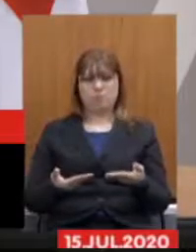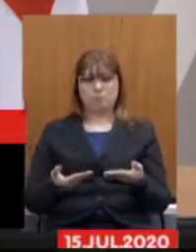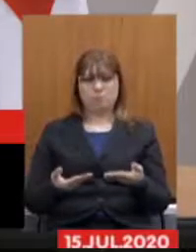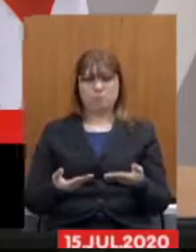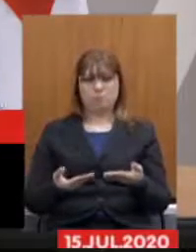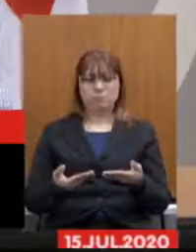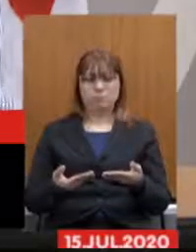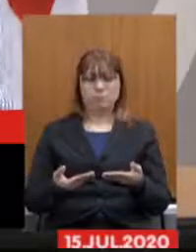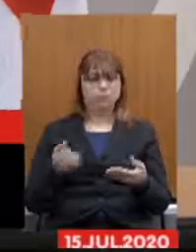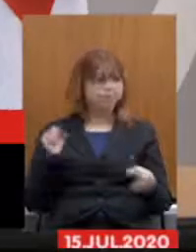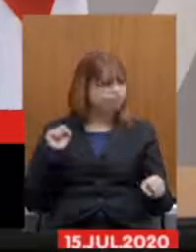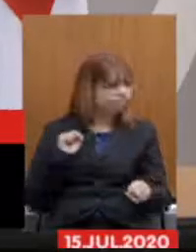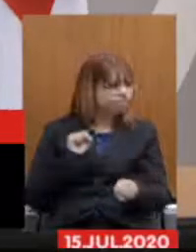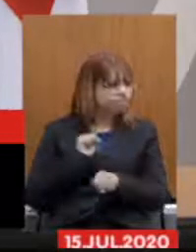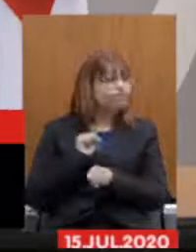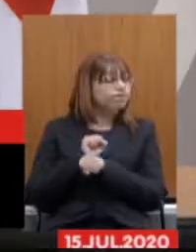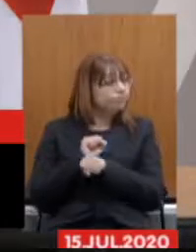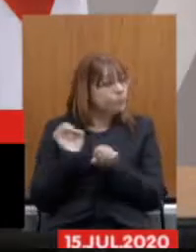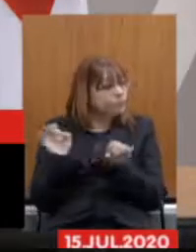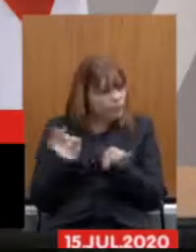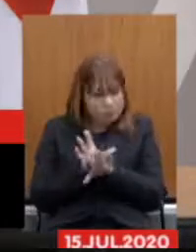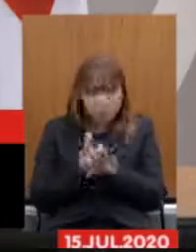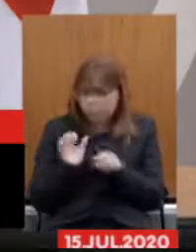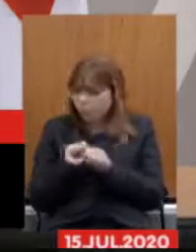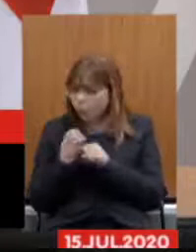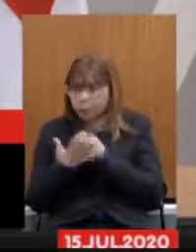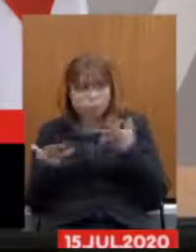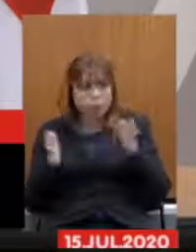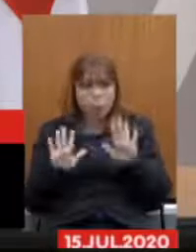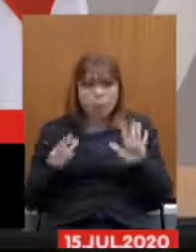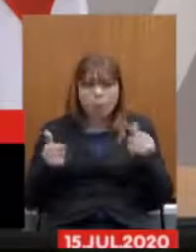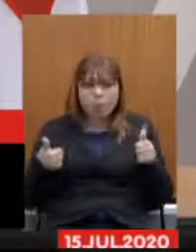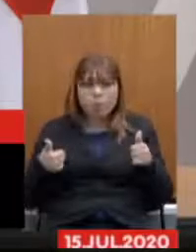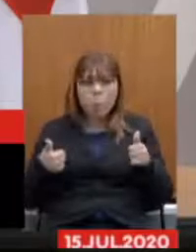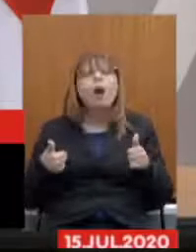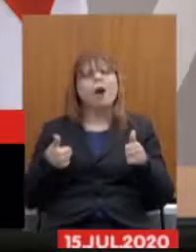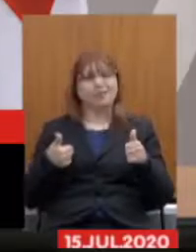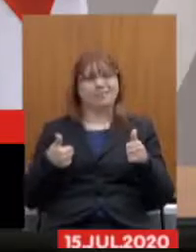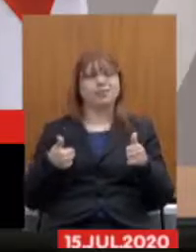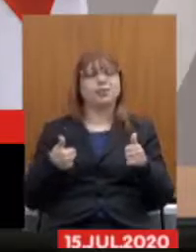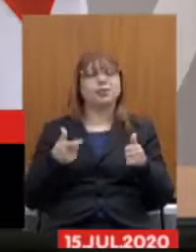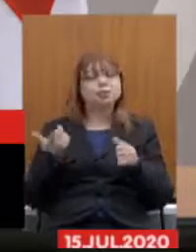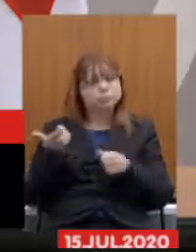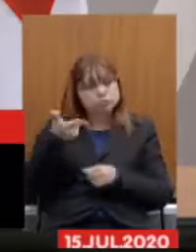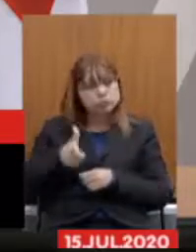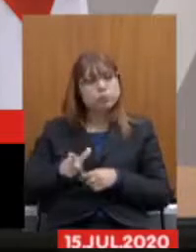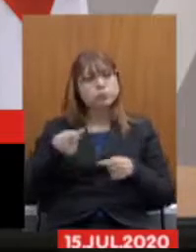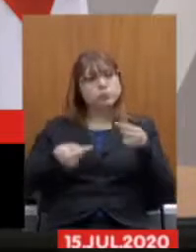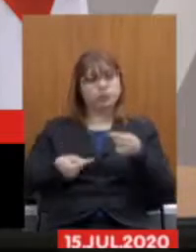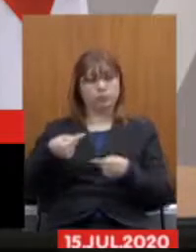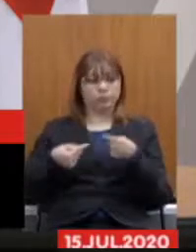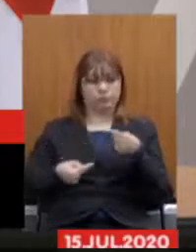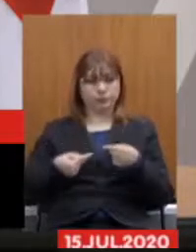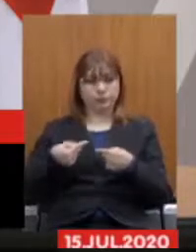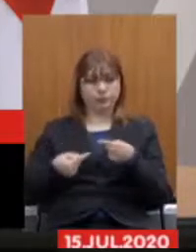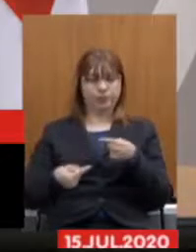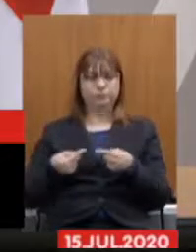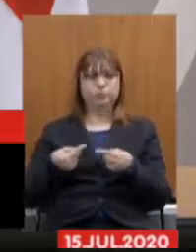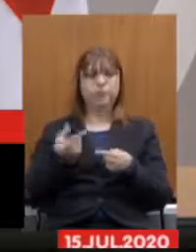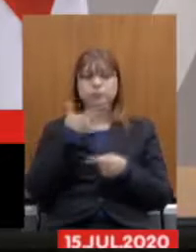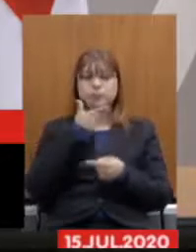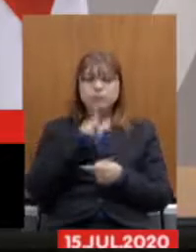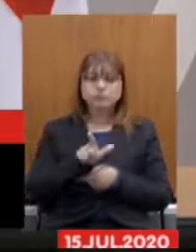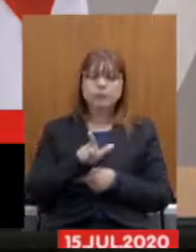encerrando a pandemia nós possamos retomar essa discussão e fazer uma